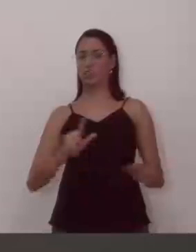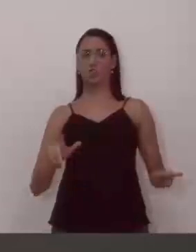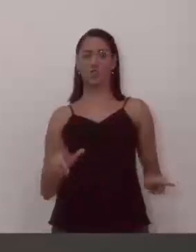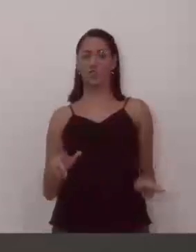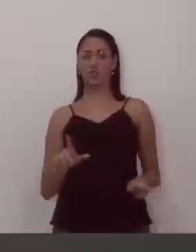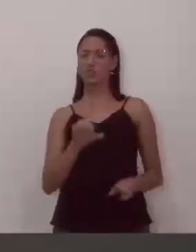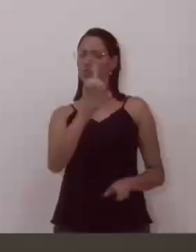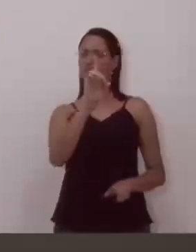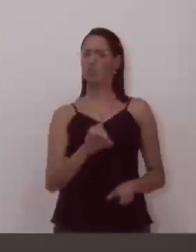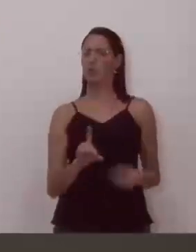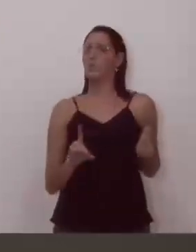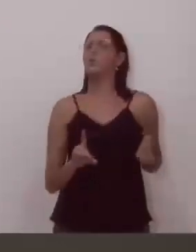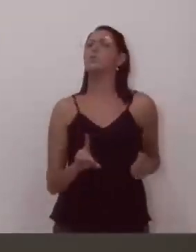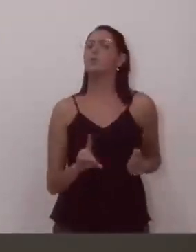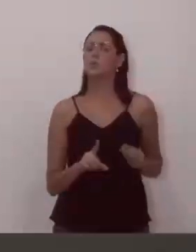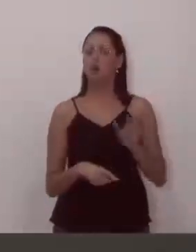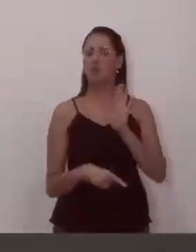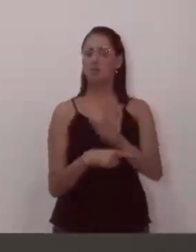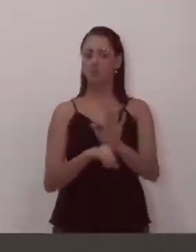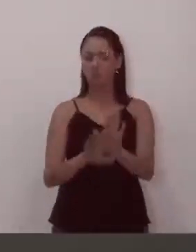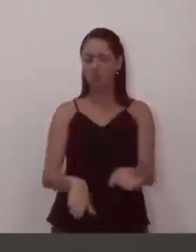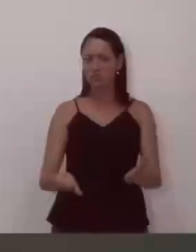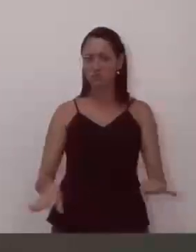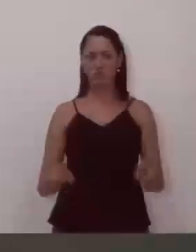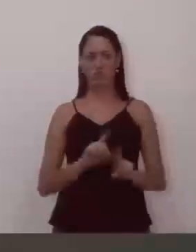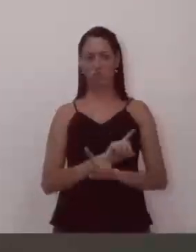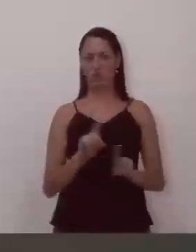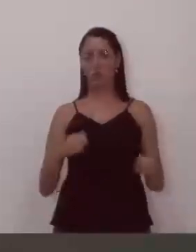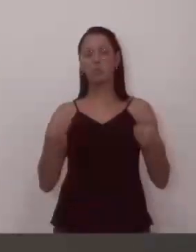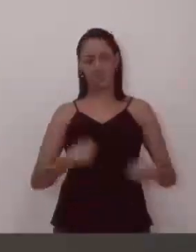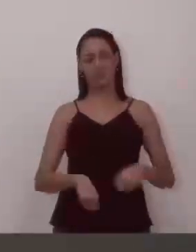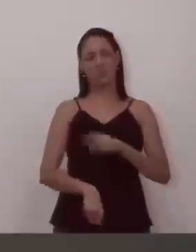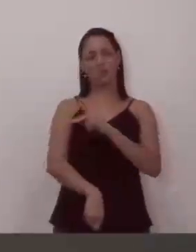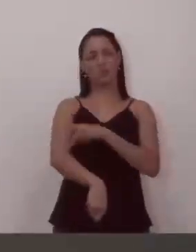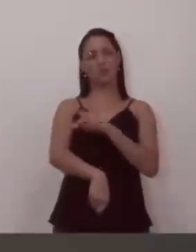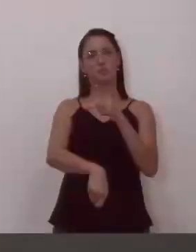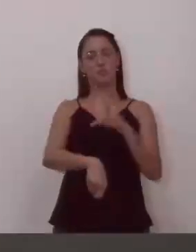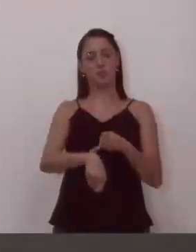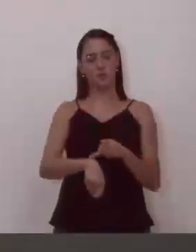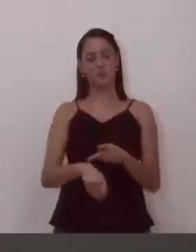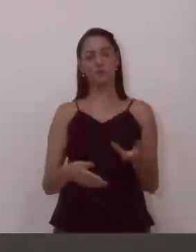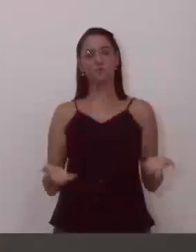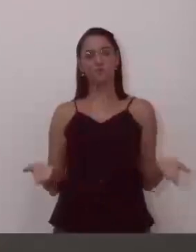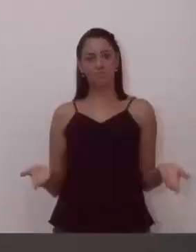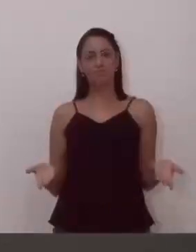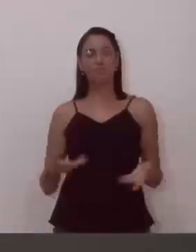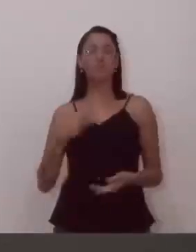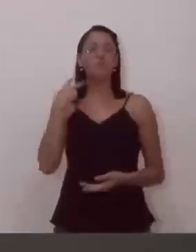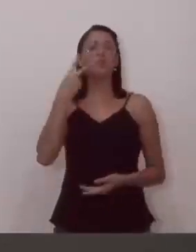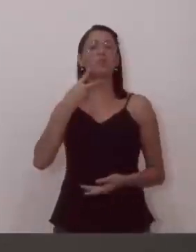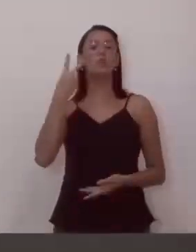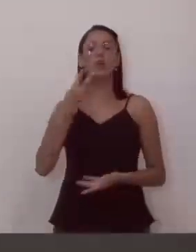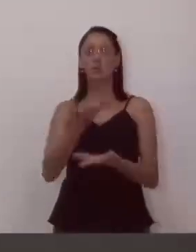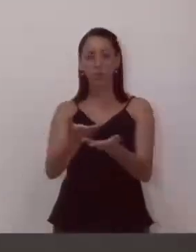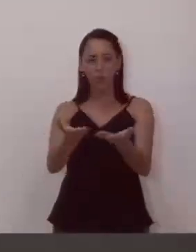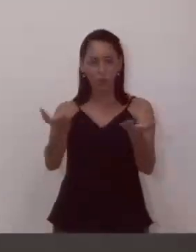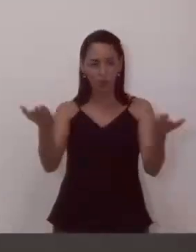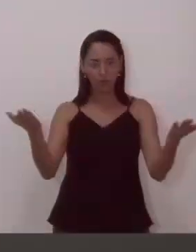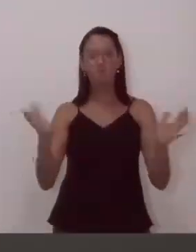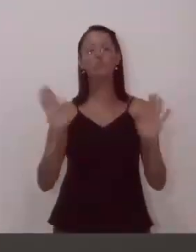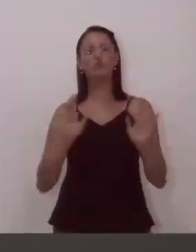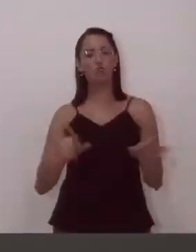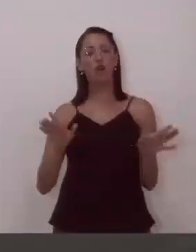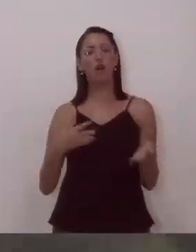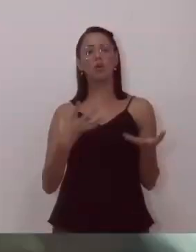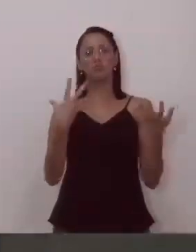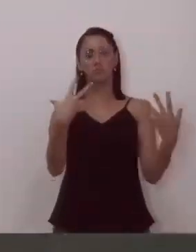apenas como auxiliares de educação infantil. E aí os vereadores aqui presentes já assumiram o